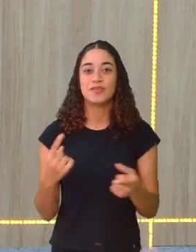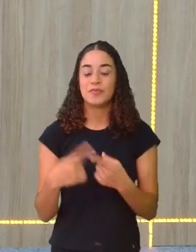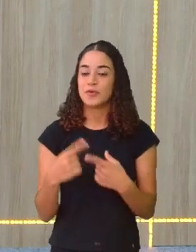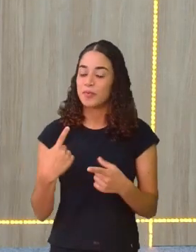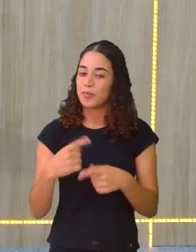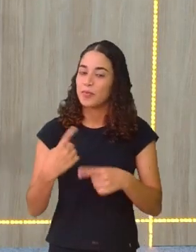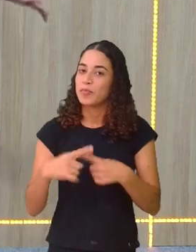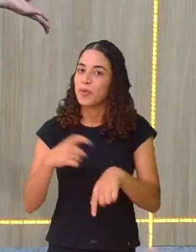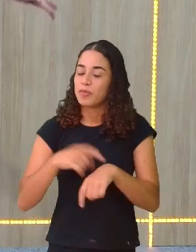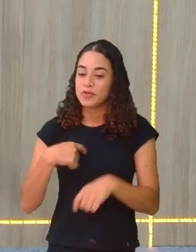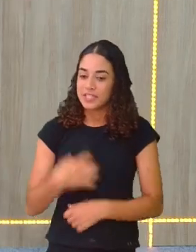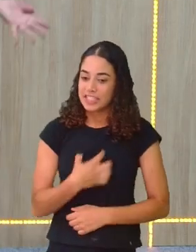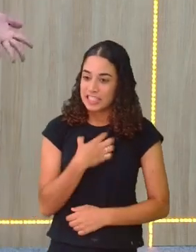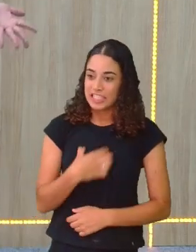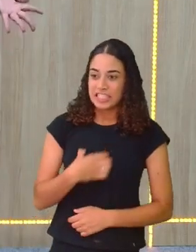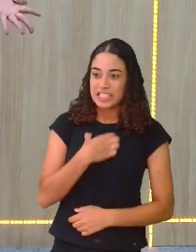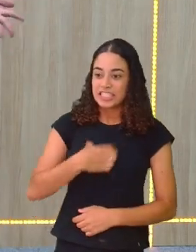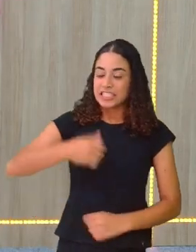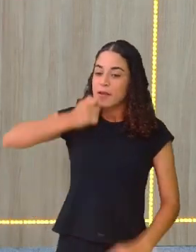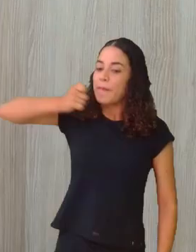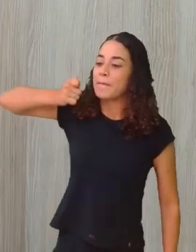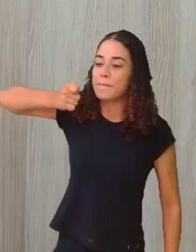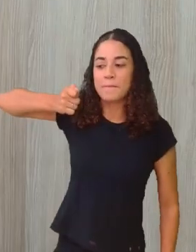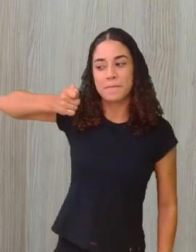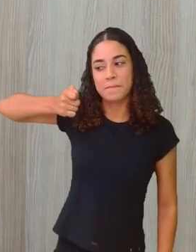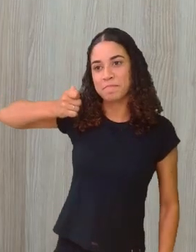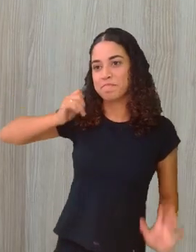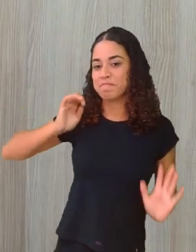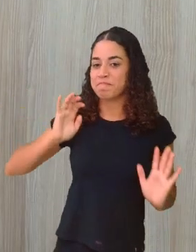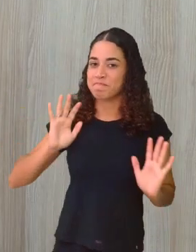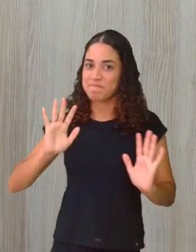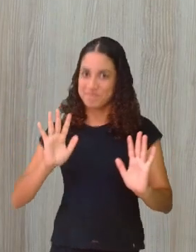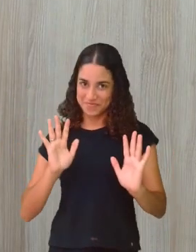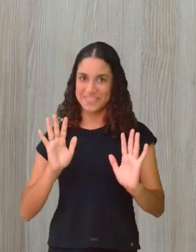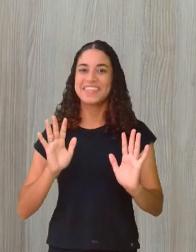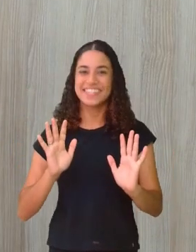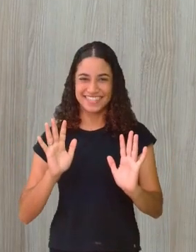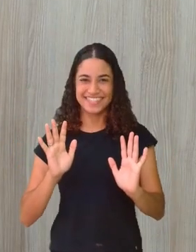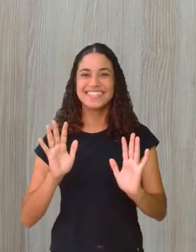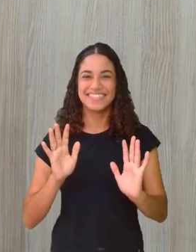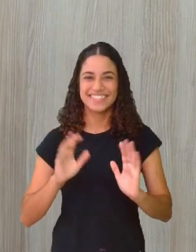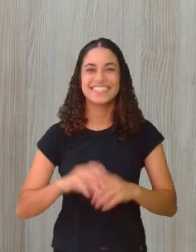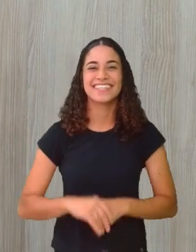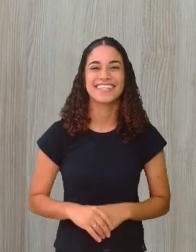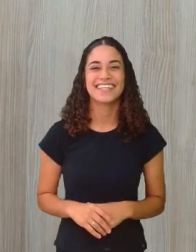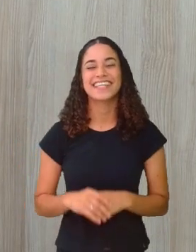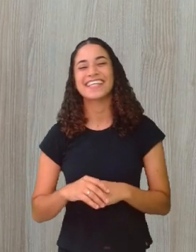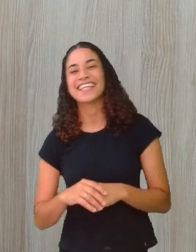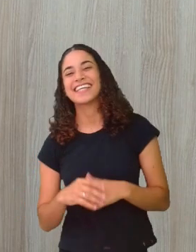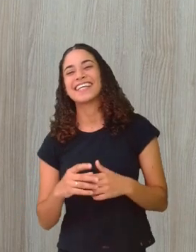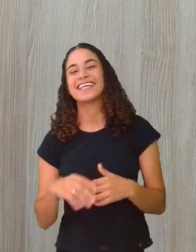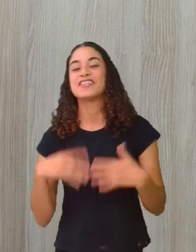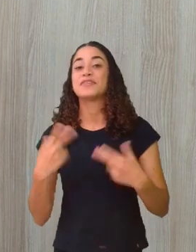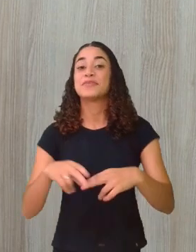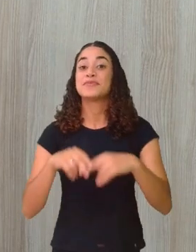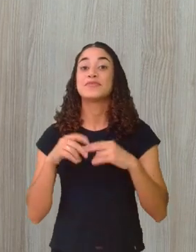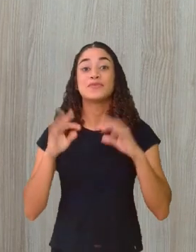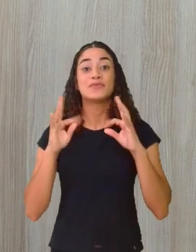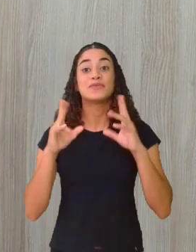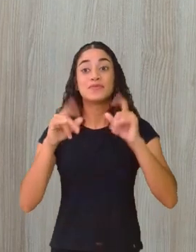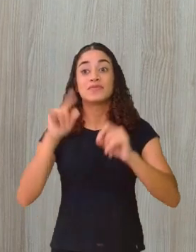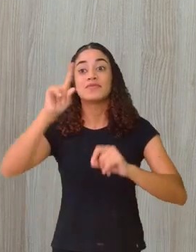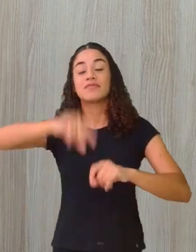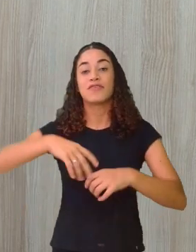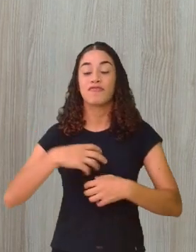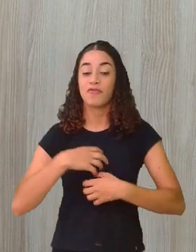raiva, vezes, né? Imagina, Criança. Criança faz besteira. Mas aí é que está, né? Tudo isso é uma forma de